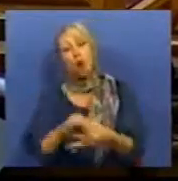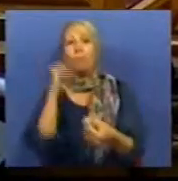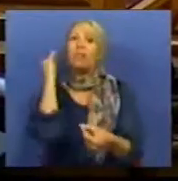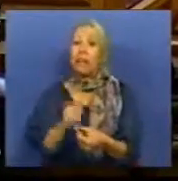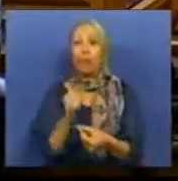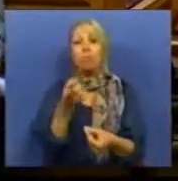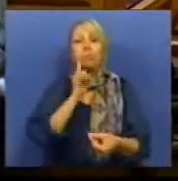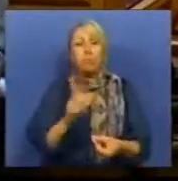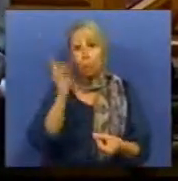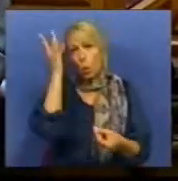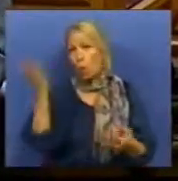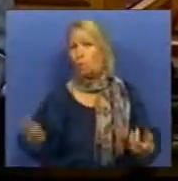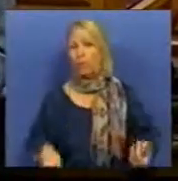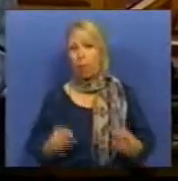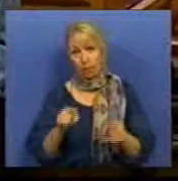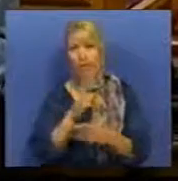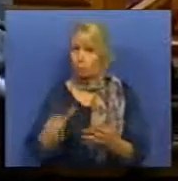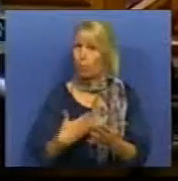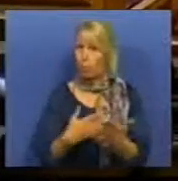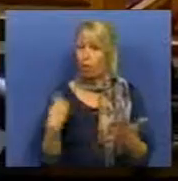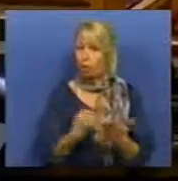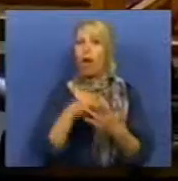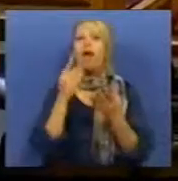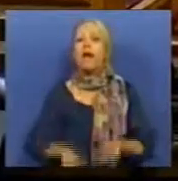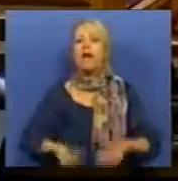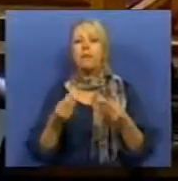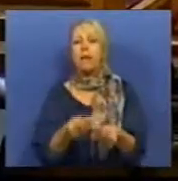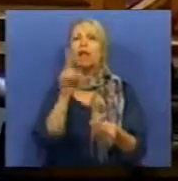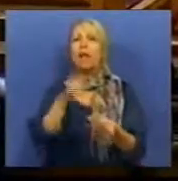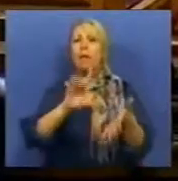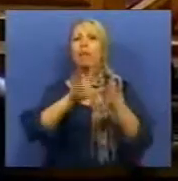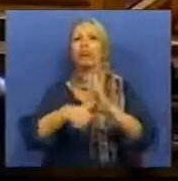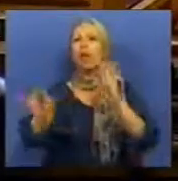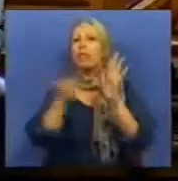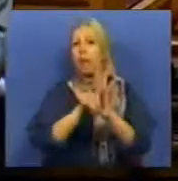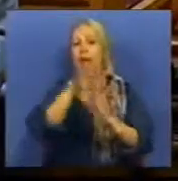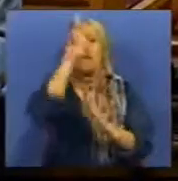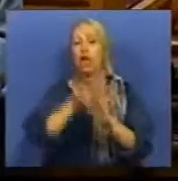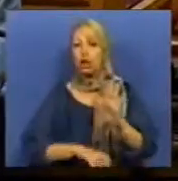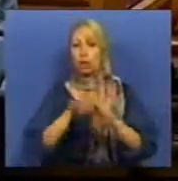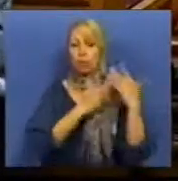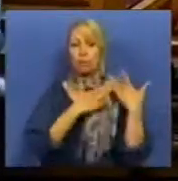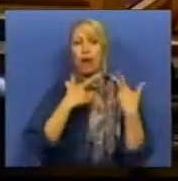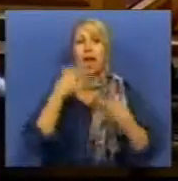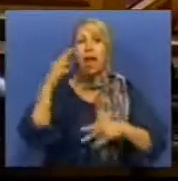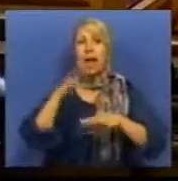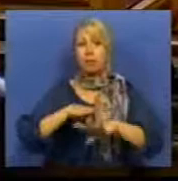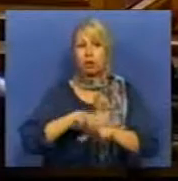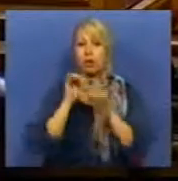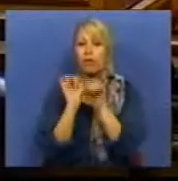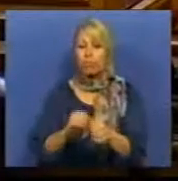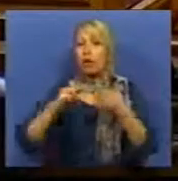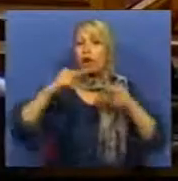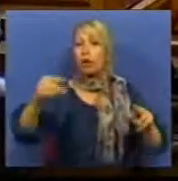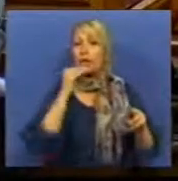é isso que propomos. E apresentamos também um projeto de lei relacionado com o regime de tutela administrativa sobre as autarquias locais,